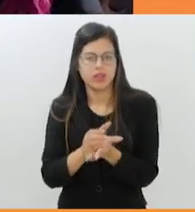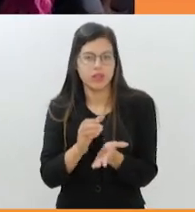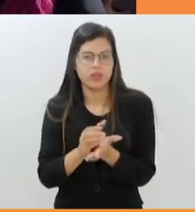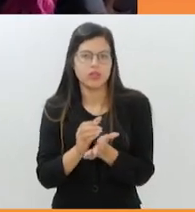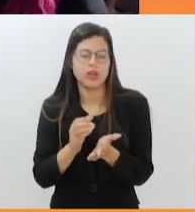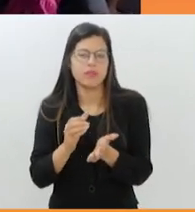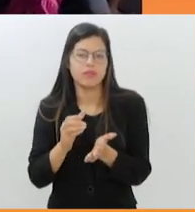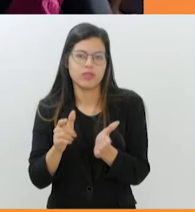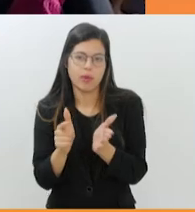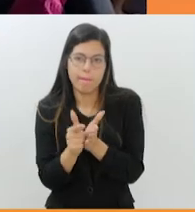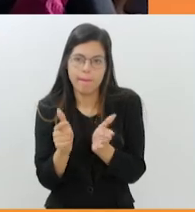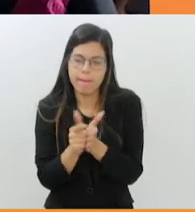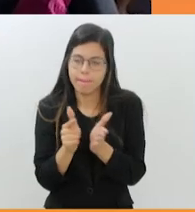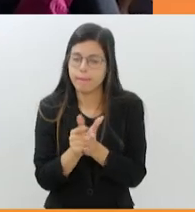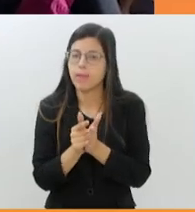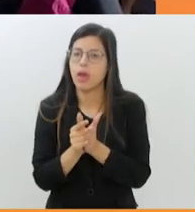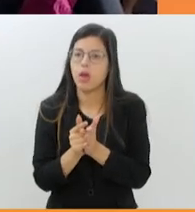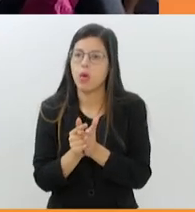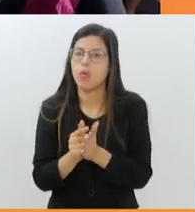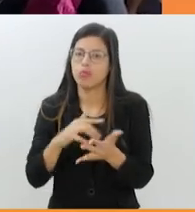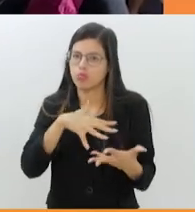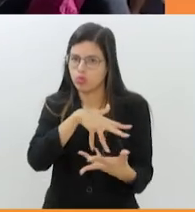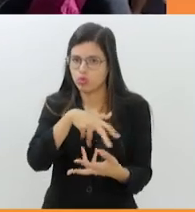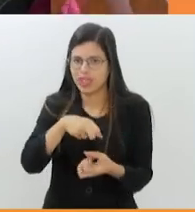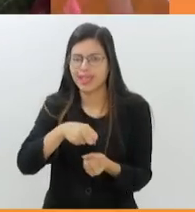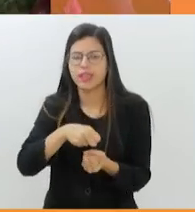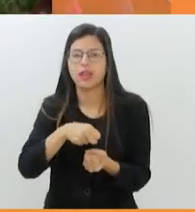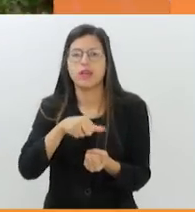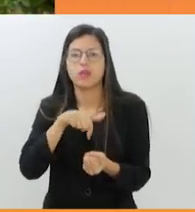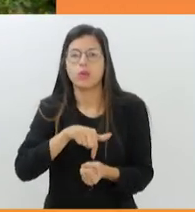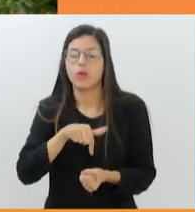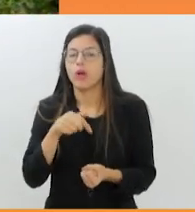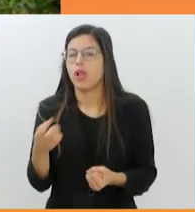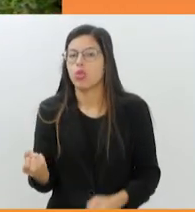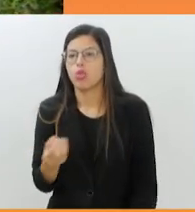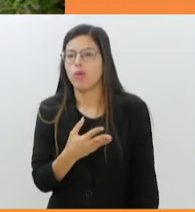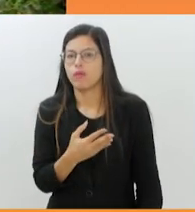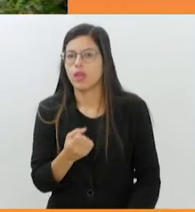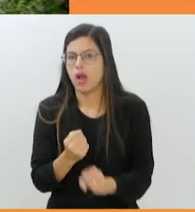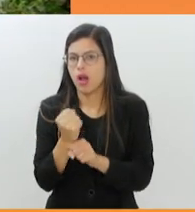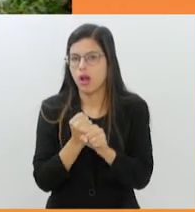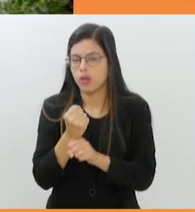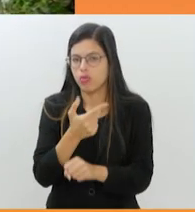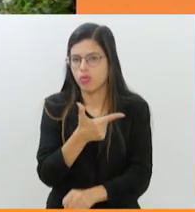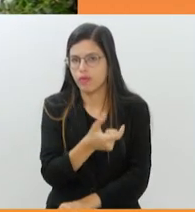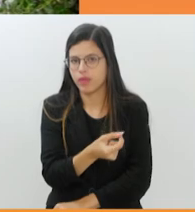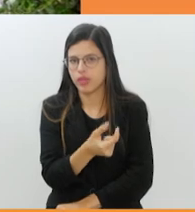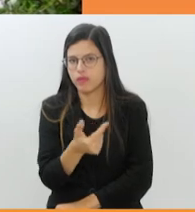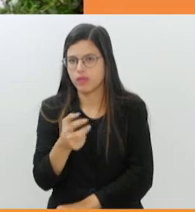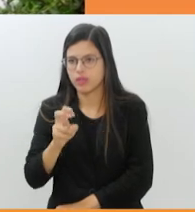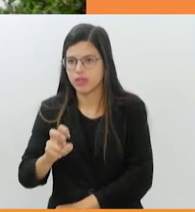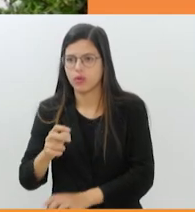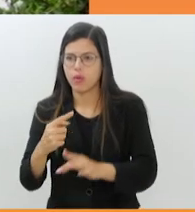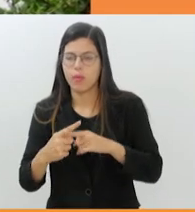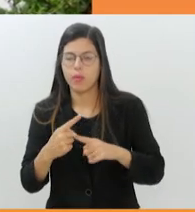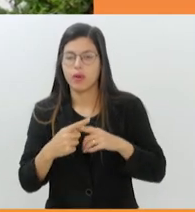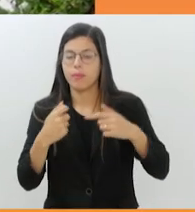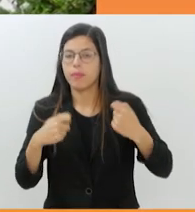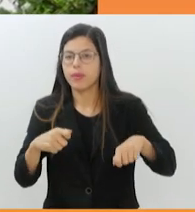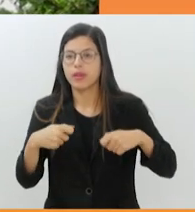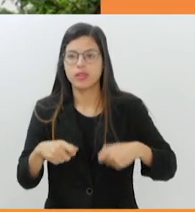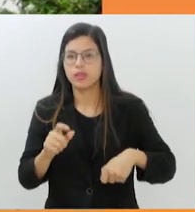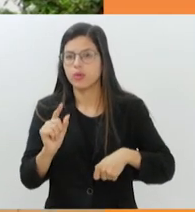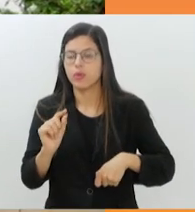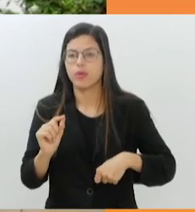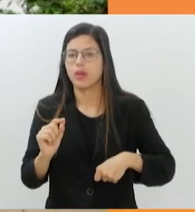material mais caro, porém sustentável. A novidade só será implantada em 2025 porque será necessária